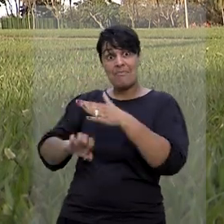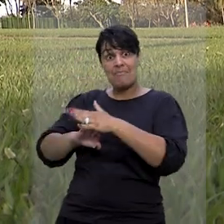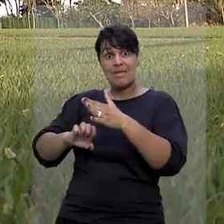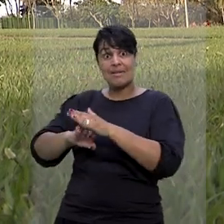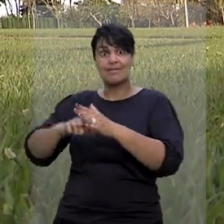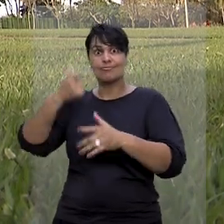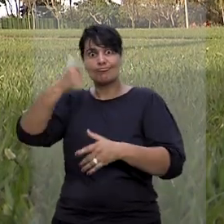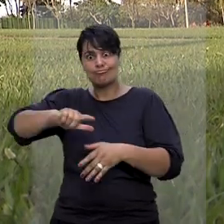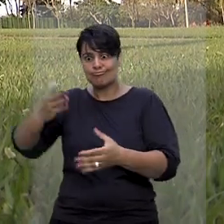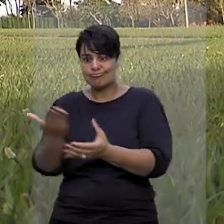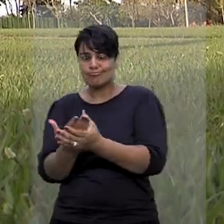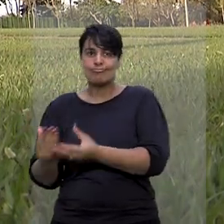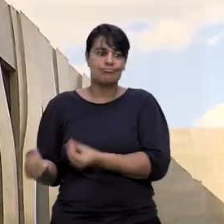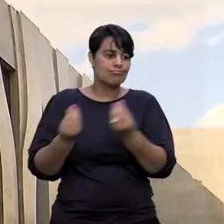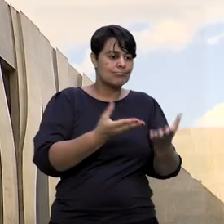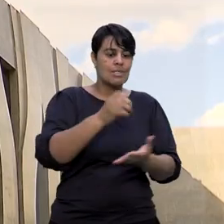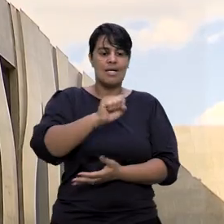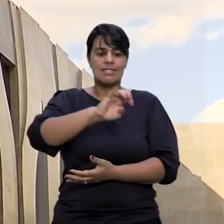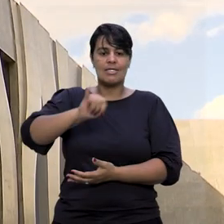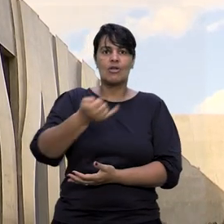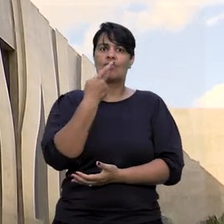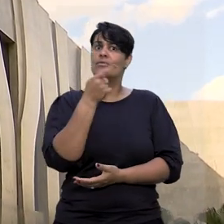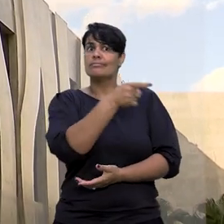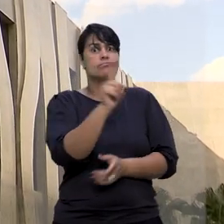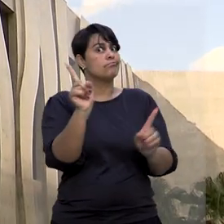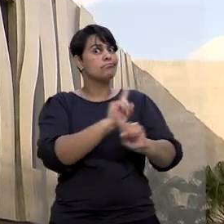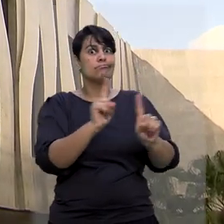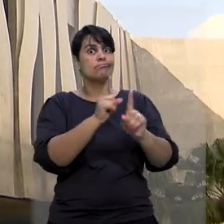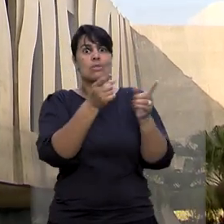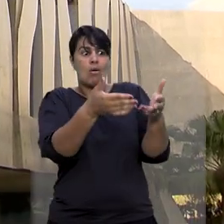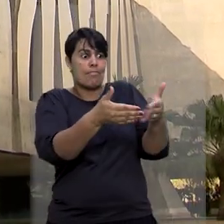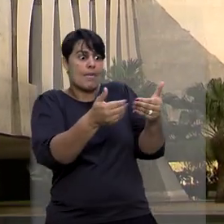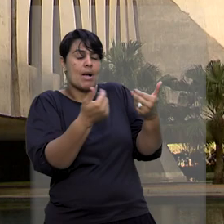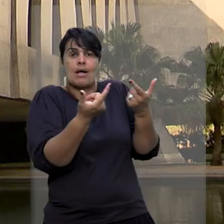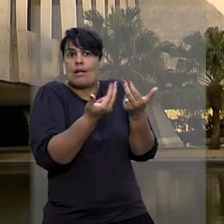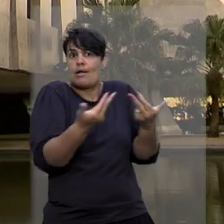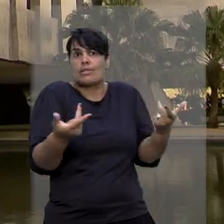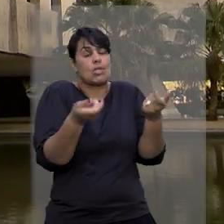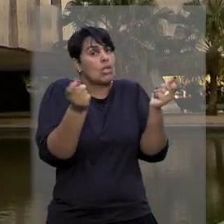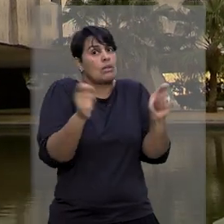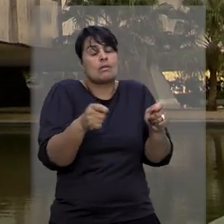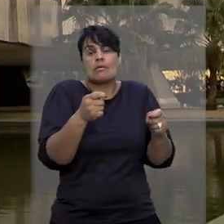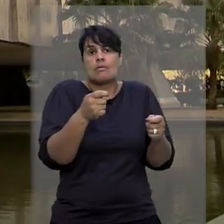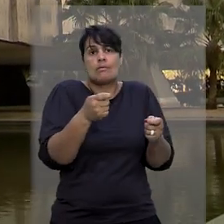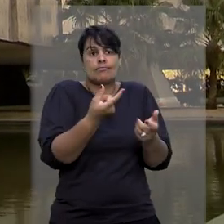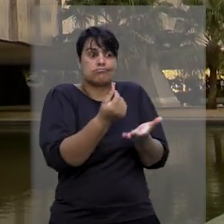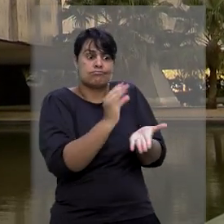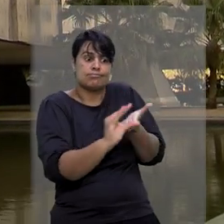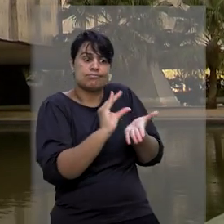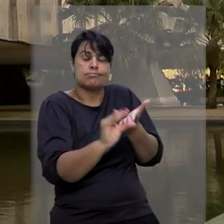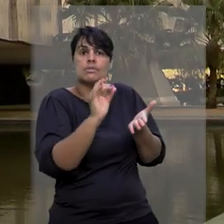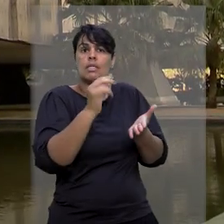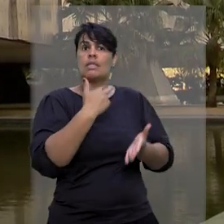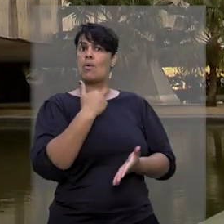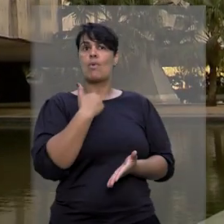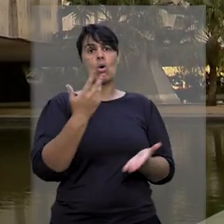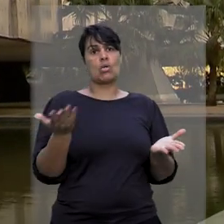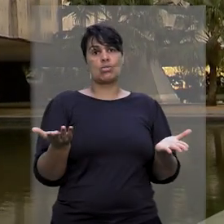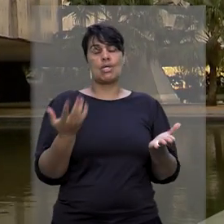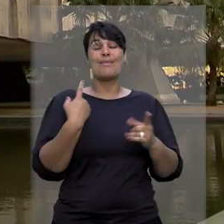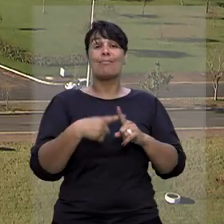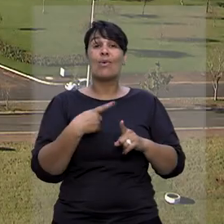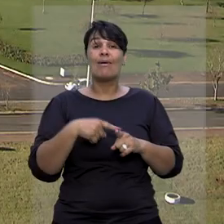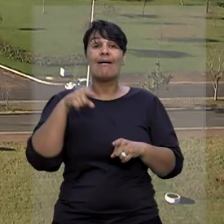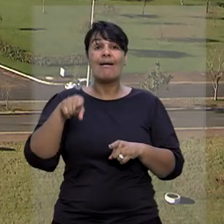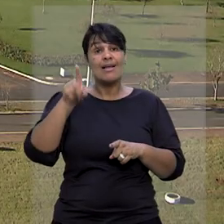recorreu ao STJ argumentando que a estipulante não tem legitimidade para exigir judicialmente o pagamento do seguro de vida em